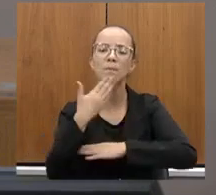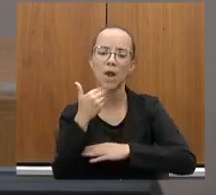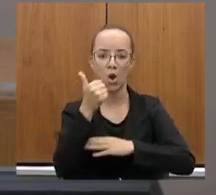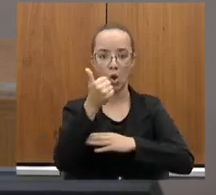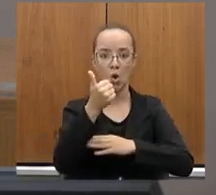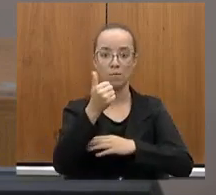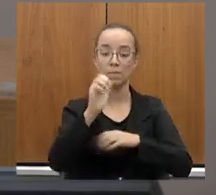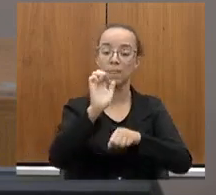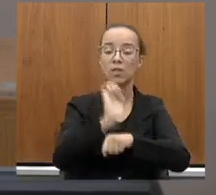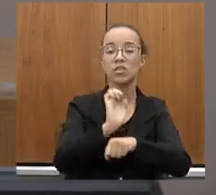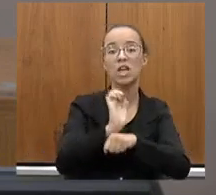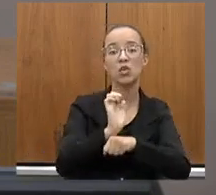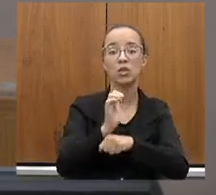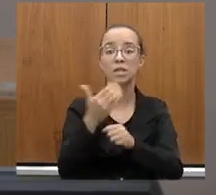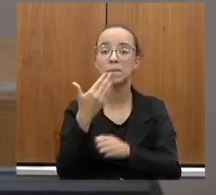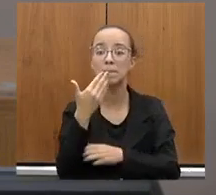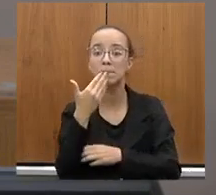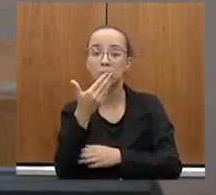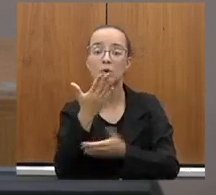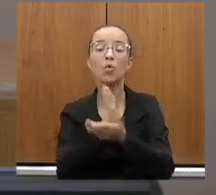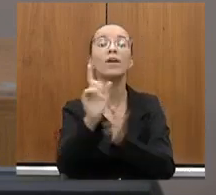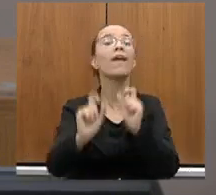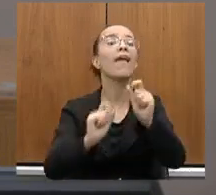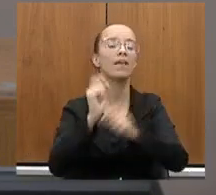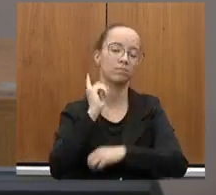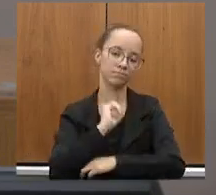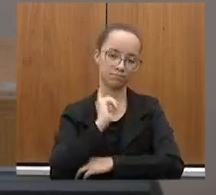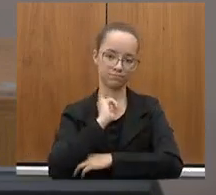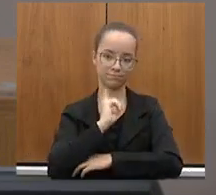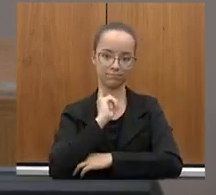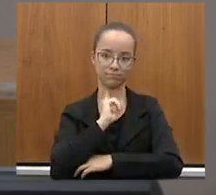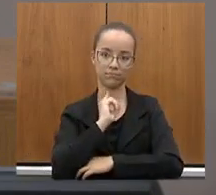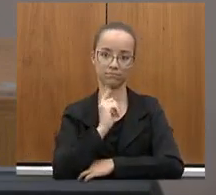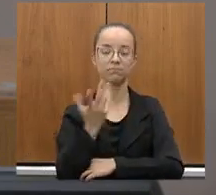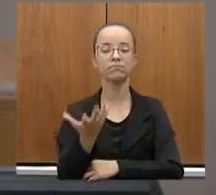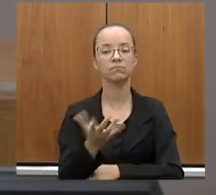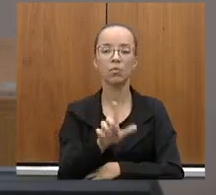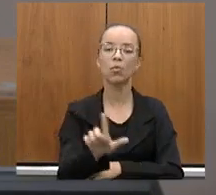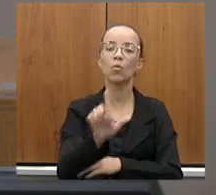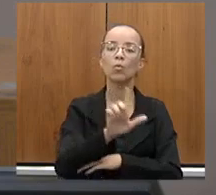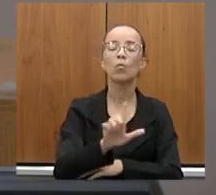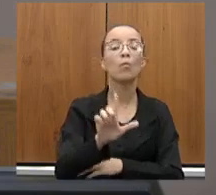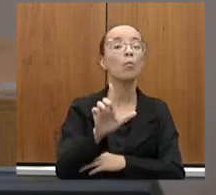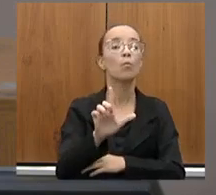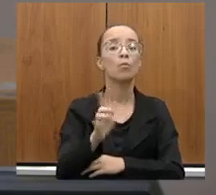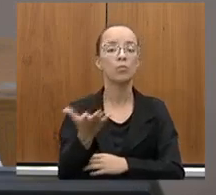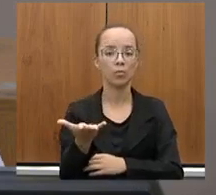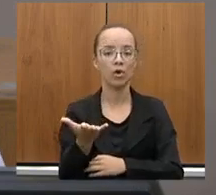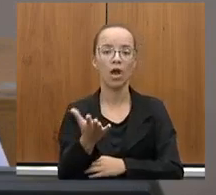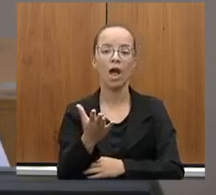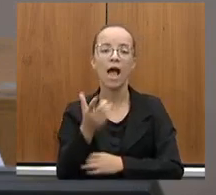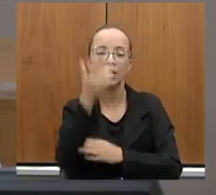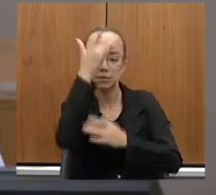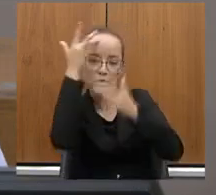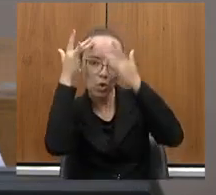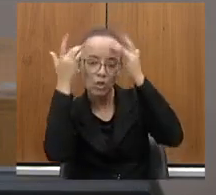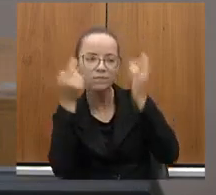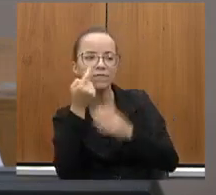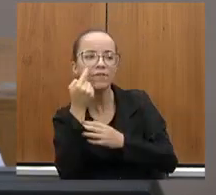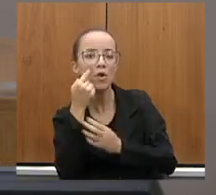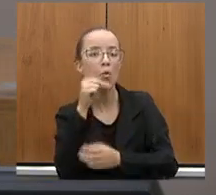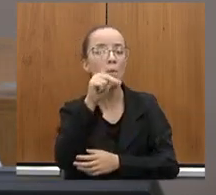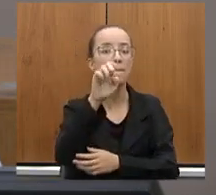Estado com o maior número de autorizações foi em Minas Gerais, e não por acaso, porque os investidores olhavam o